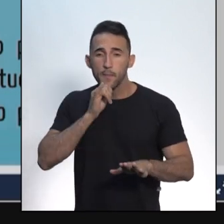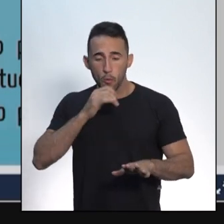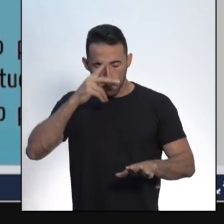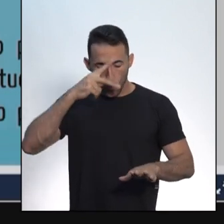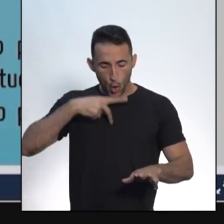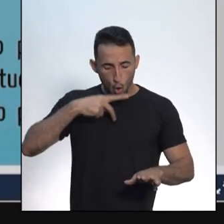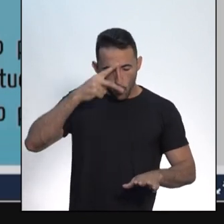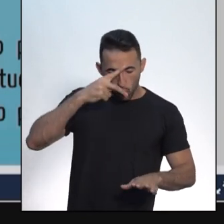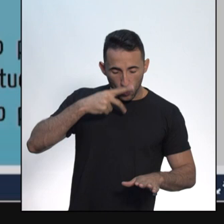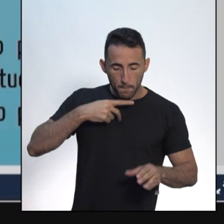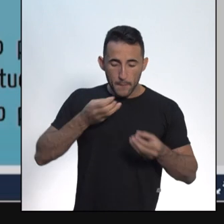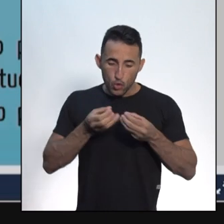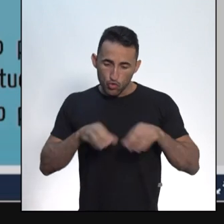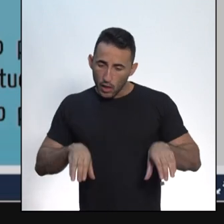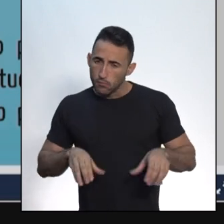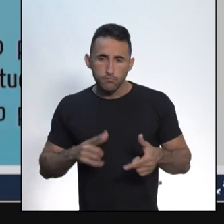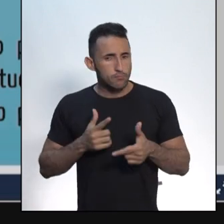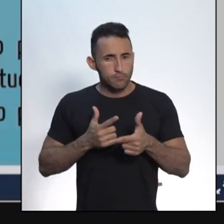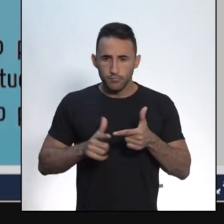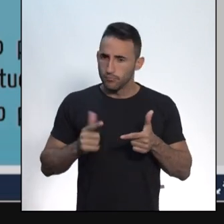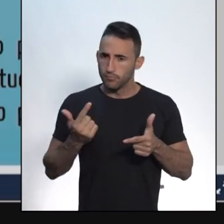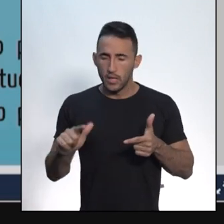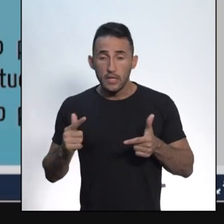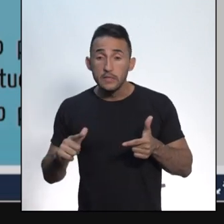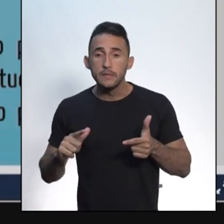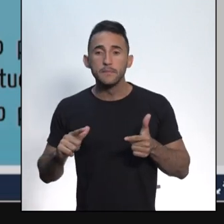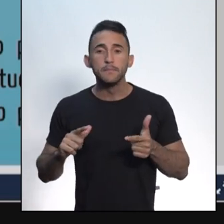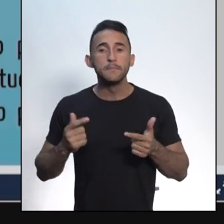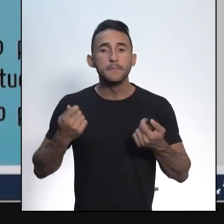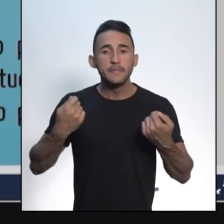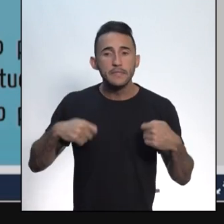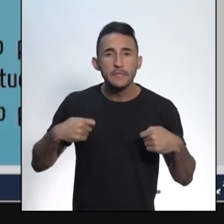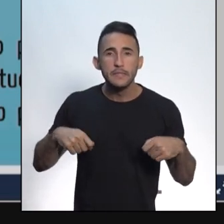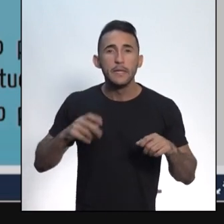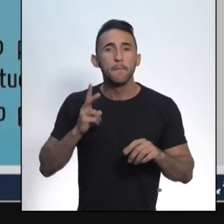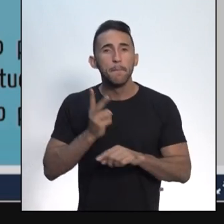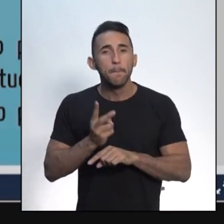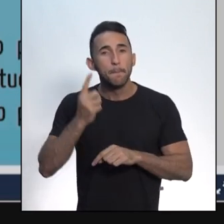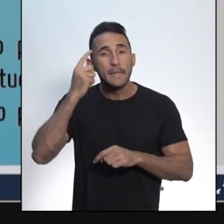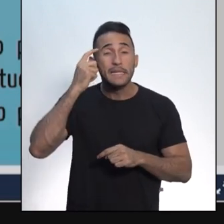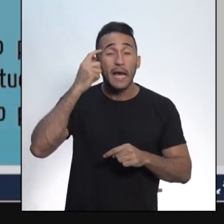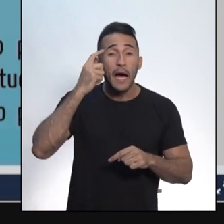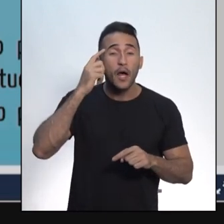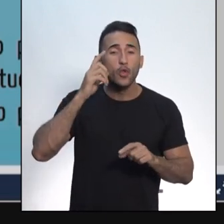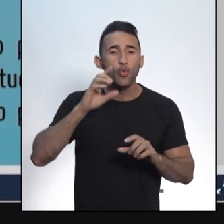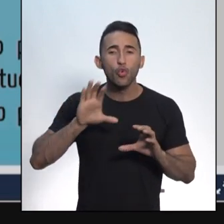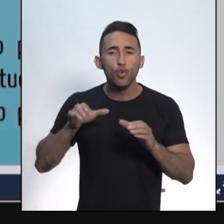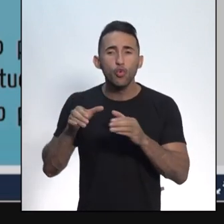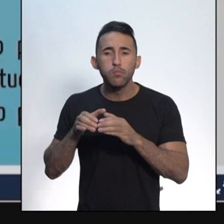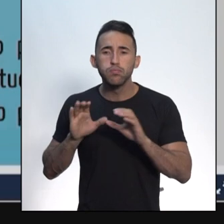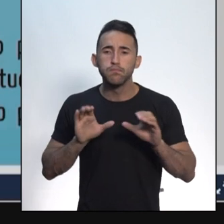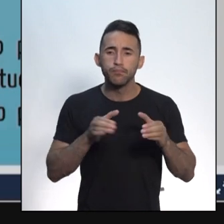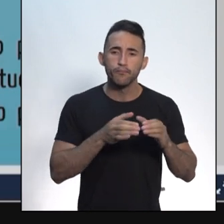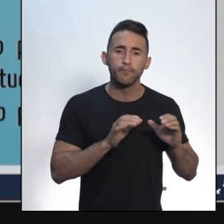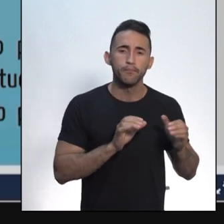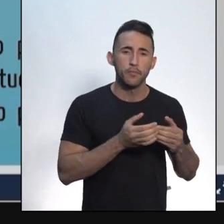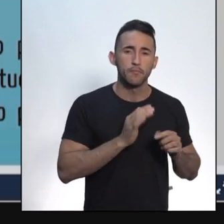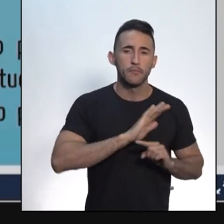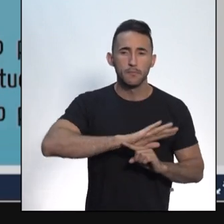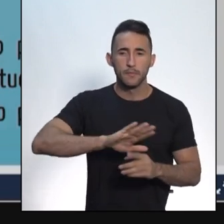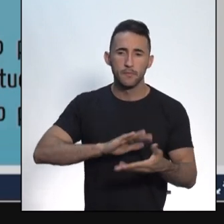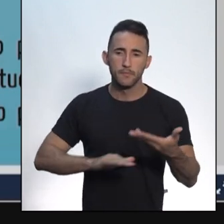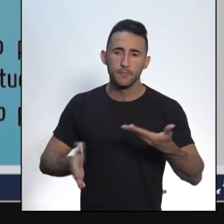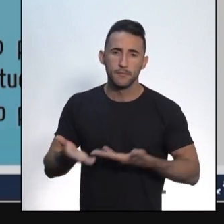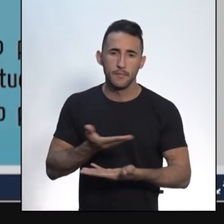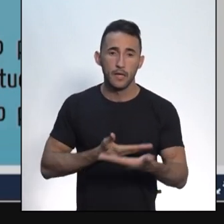privados. Eu vou falar um pouco mais disso logo mais à frente. Outra coisa muito importante que você tem que saber.